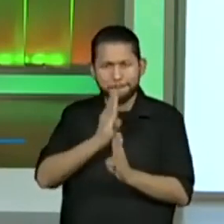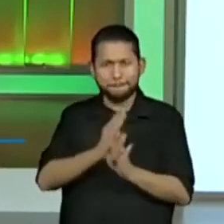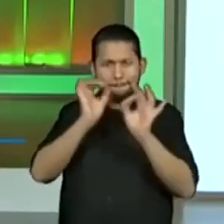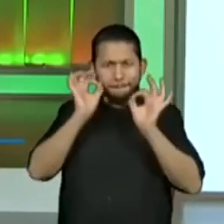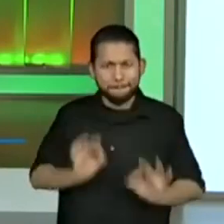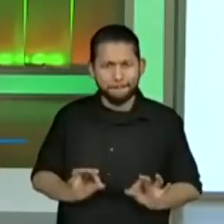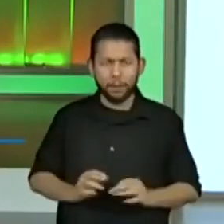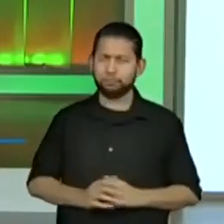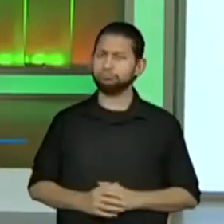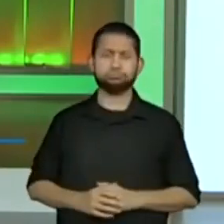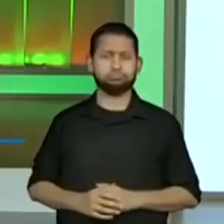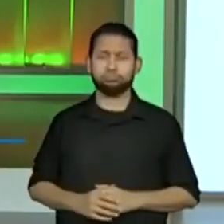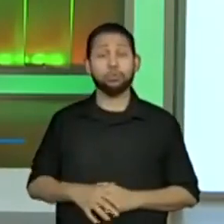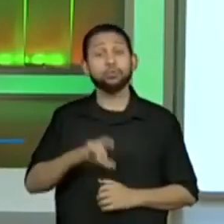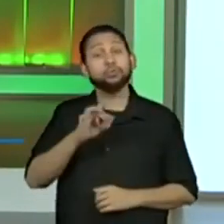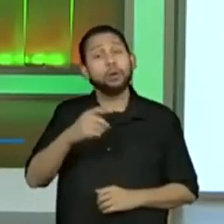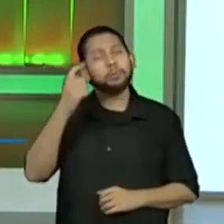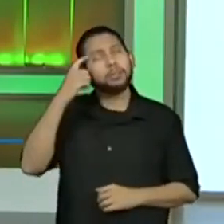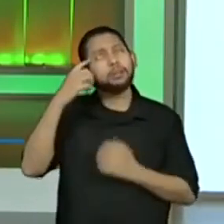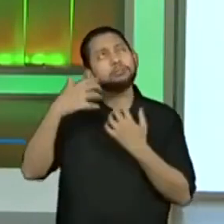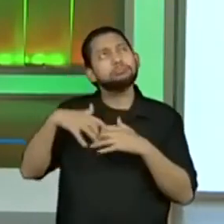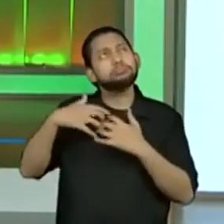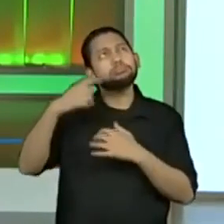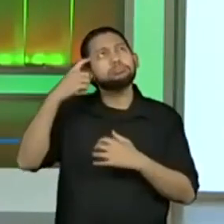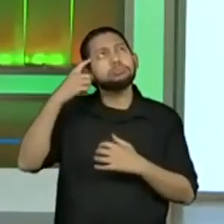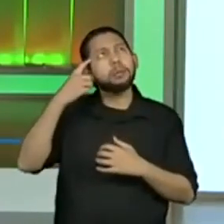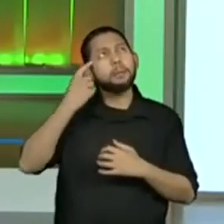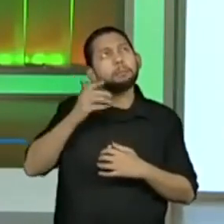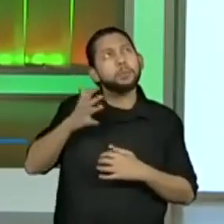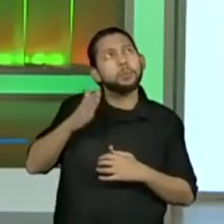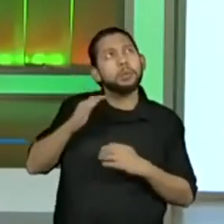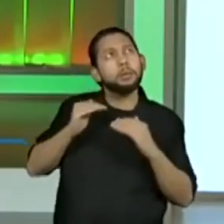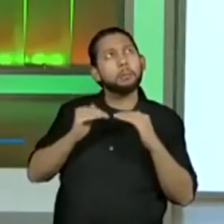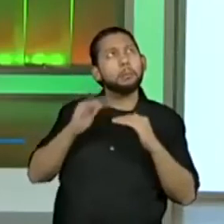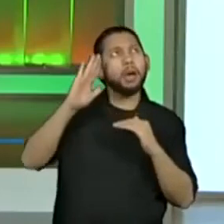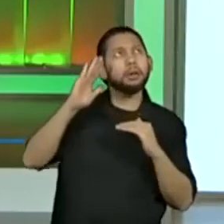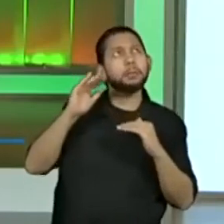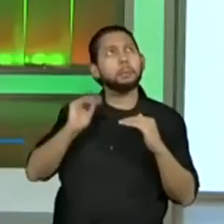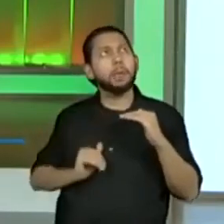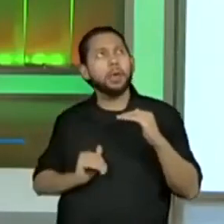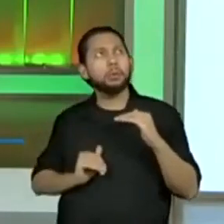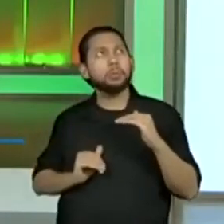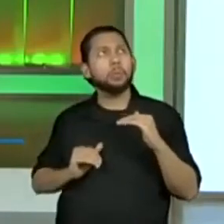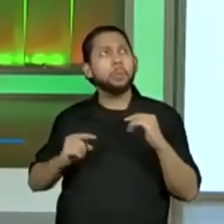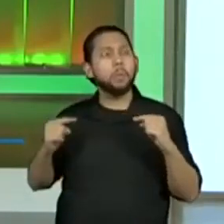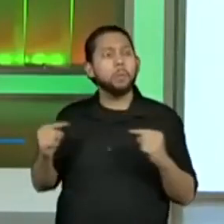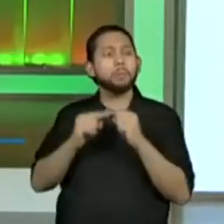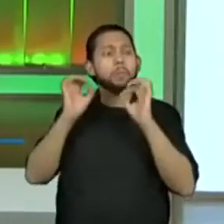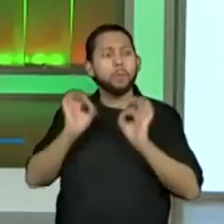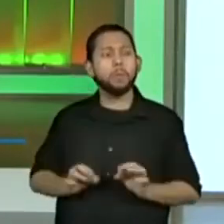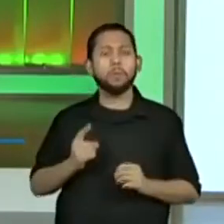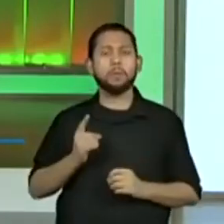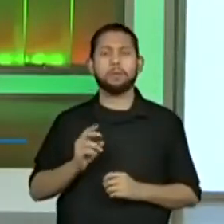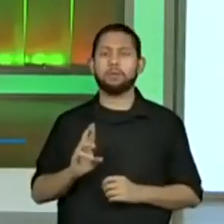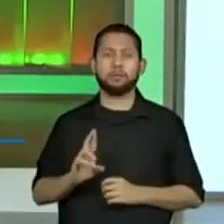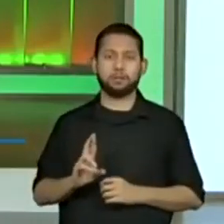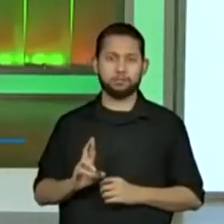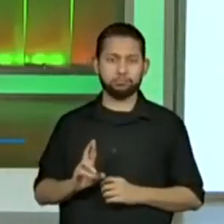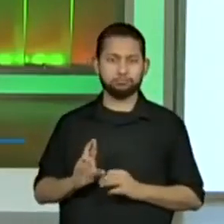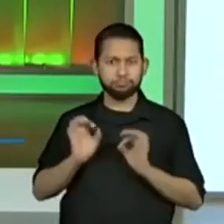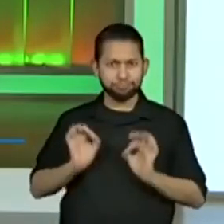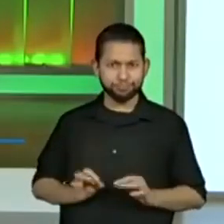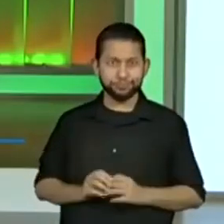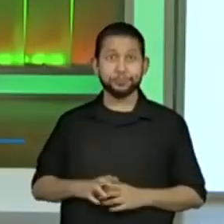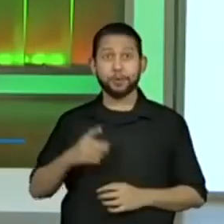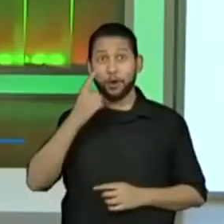precisa estimar, certo? E você, aluno, é só para estimar. Vamos pensar aqui comigo. Banana nanica.